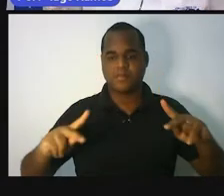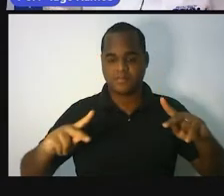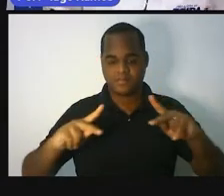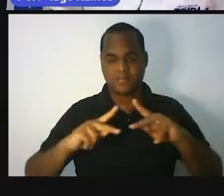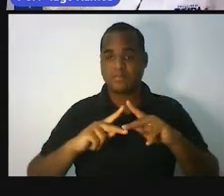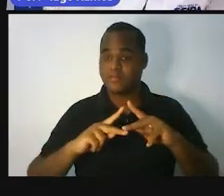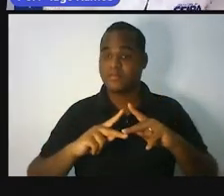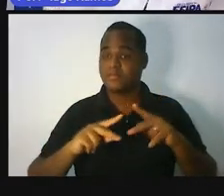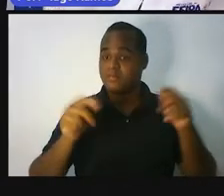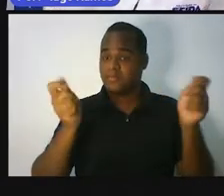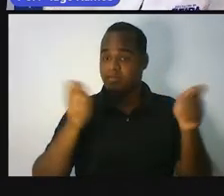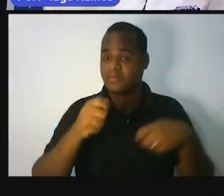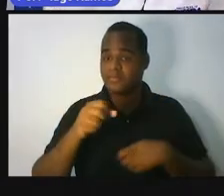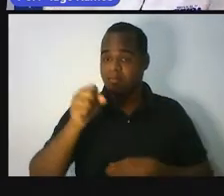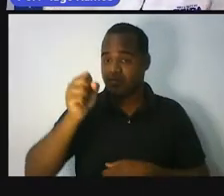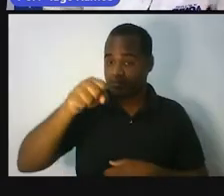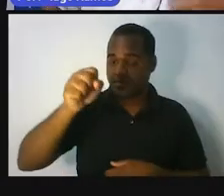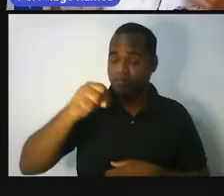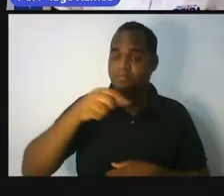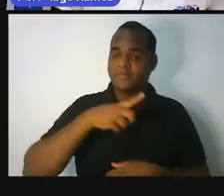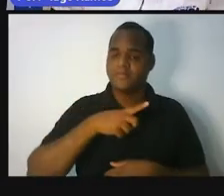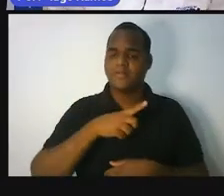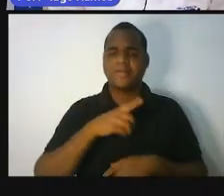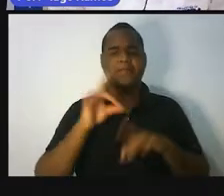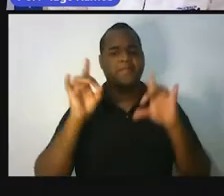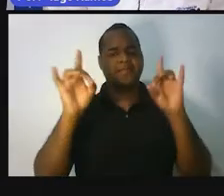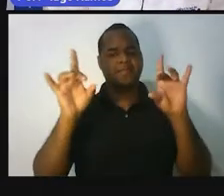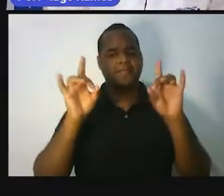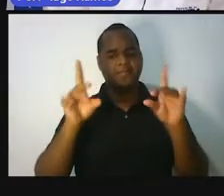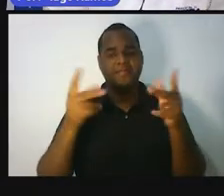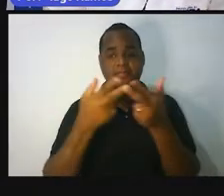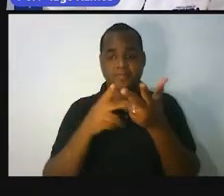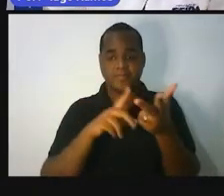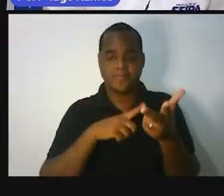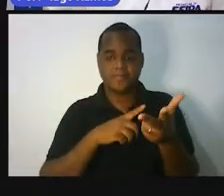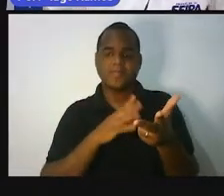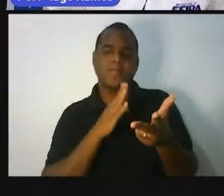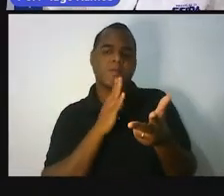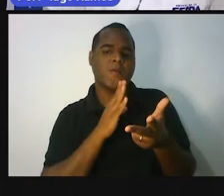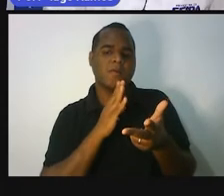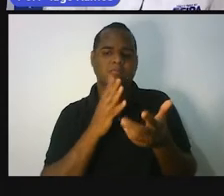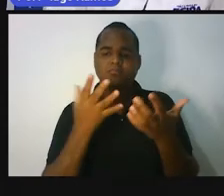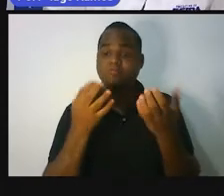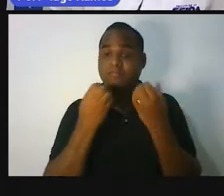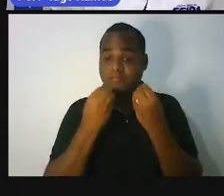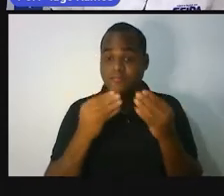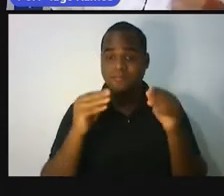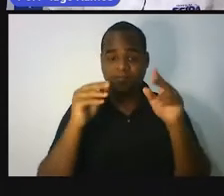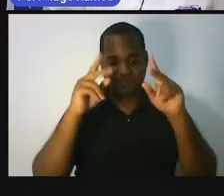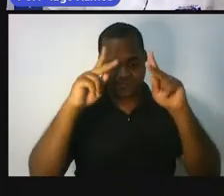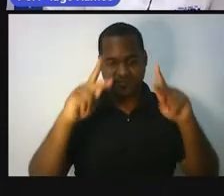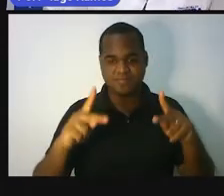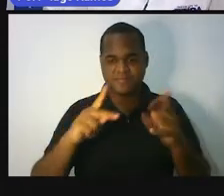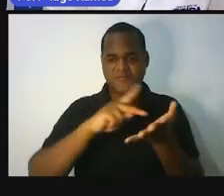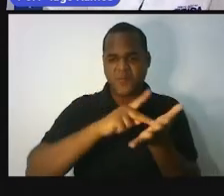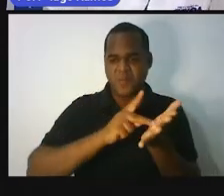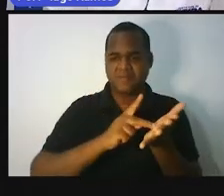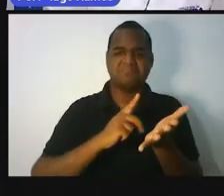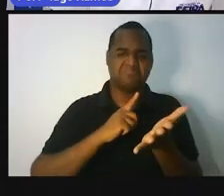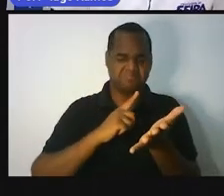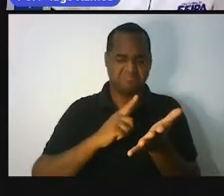Pois é, aquelas pirâmides são fantásticas construções geométricas, são monumentos